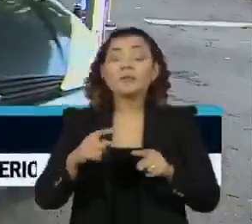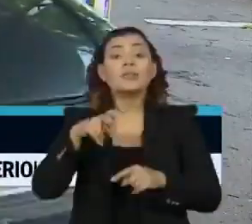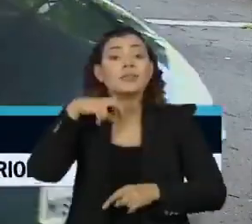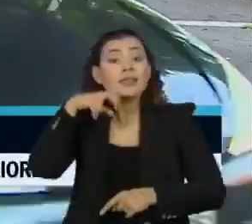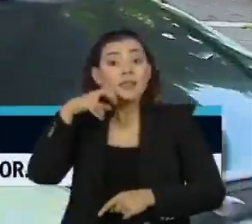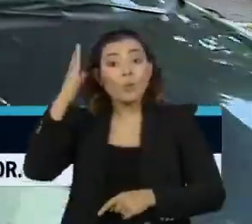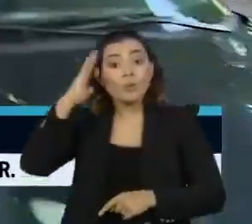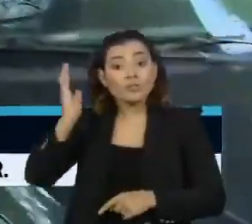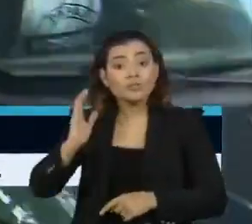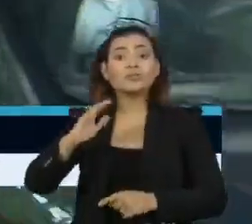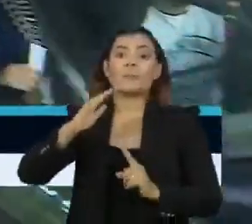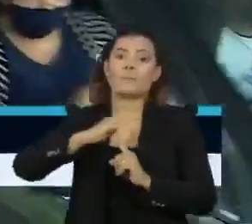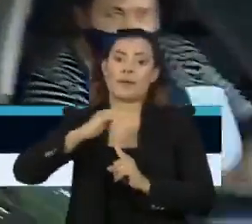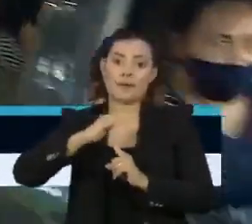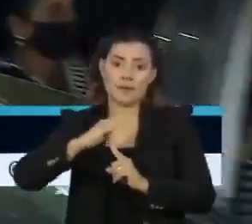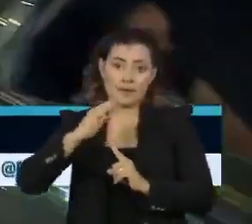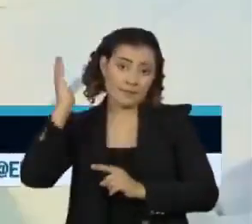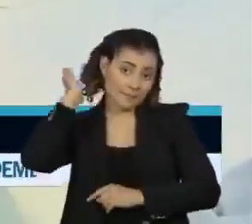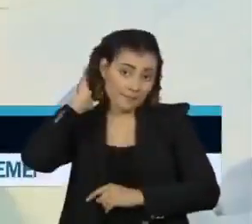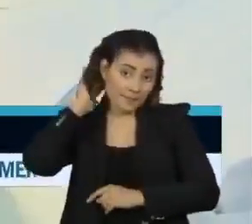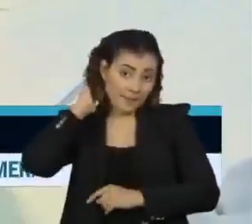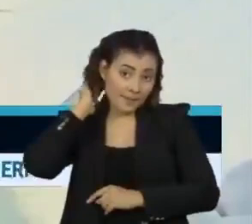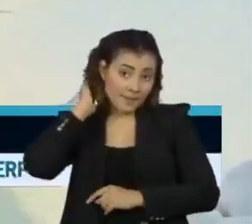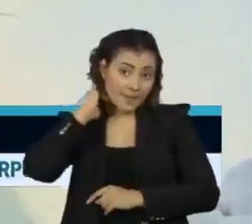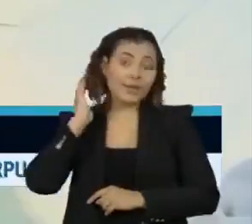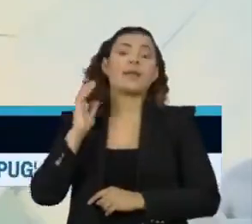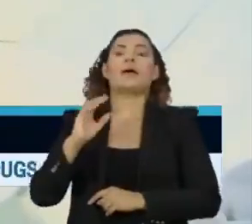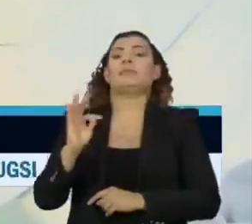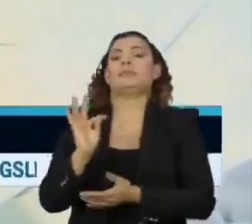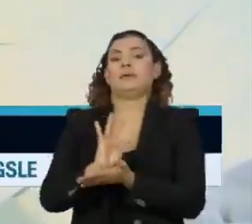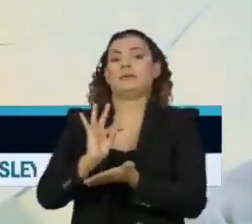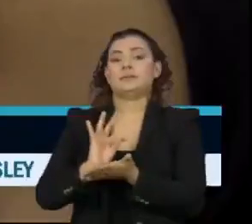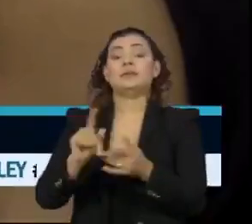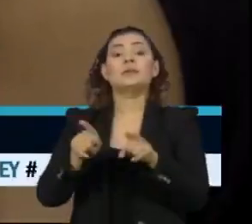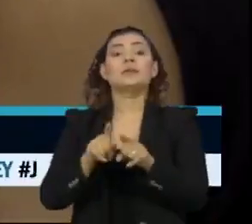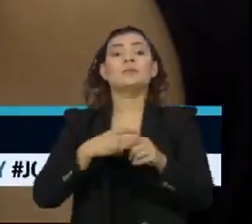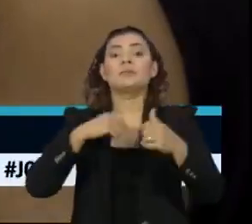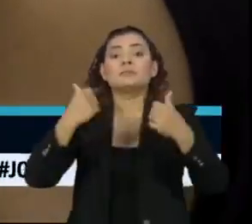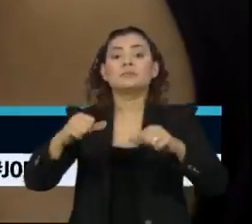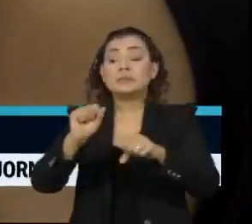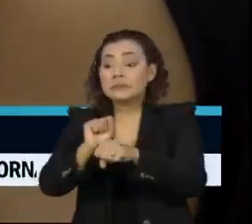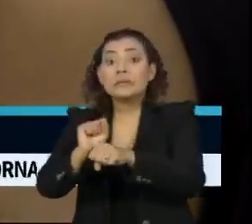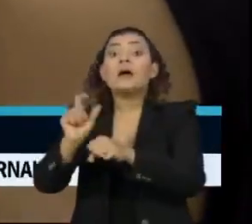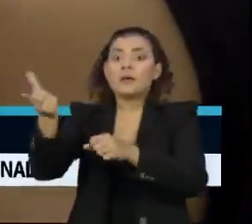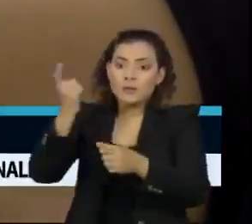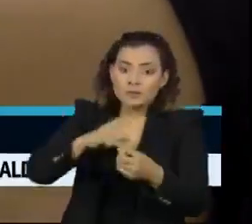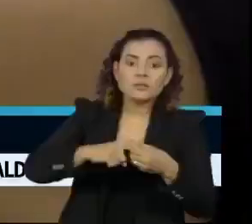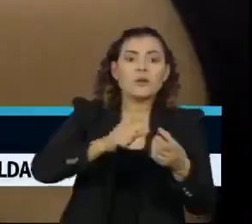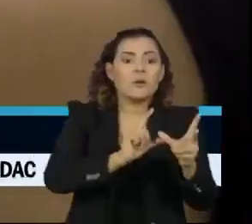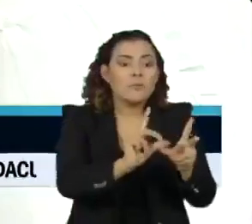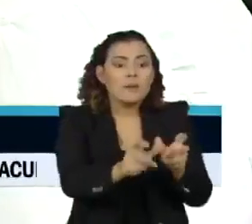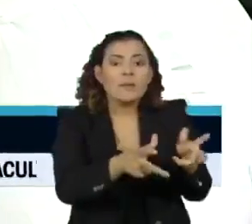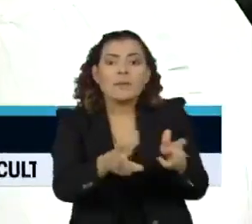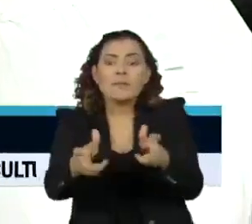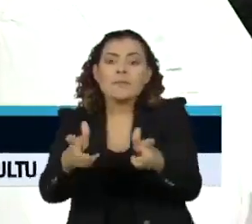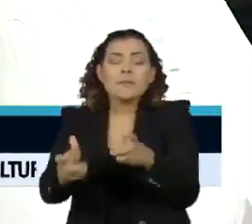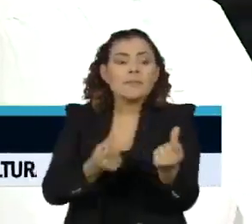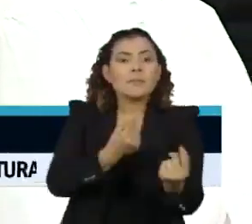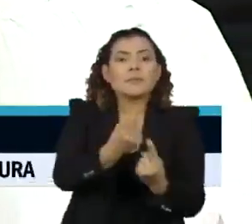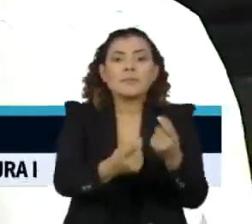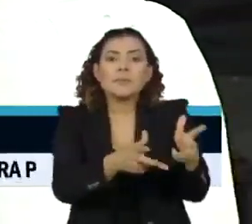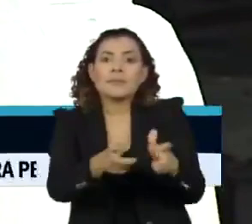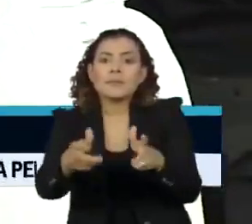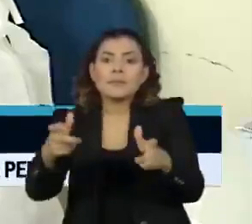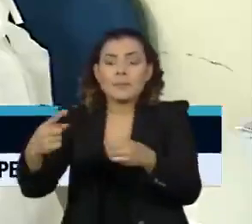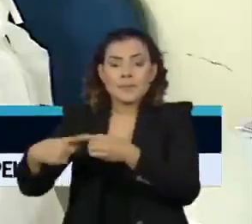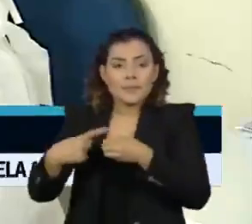Natal, Curitiba, Pará e Teresina, a vacinação com a primeira dose foi suspensa. A escassez de doses e o ritmo diferente de imunização